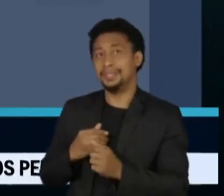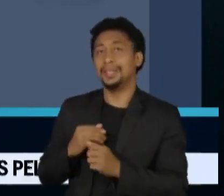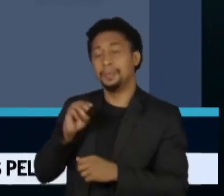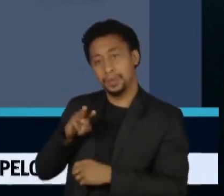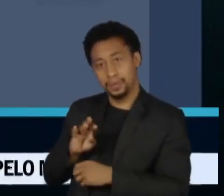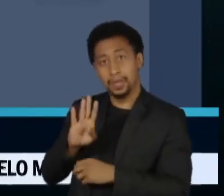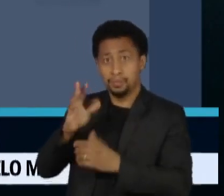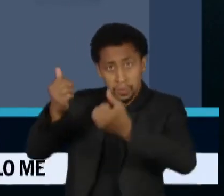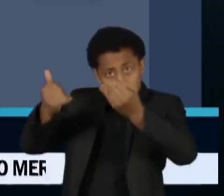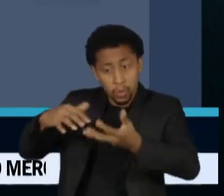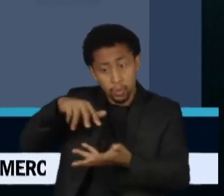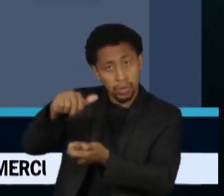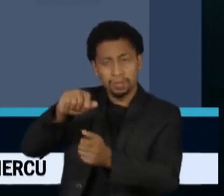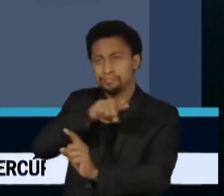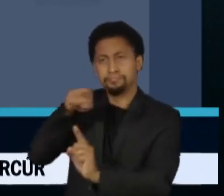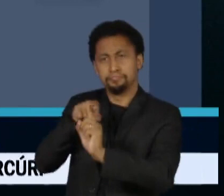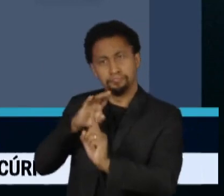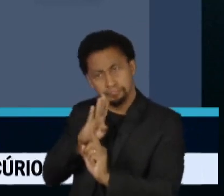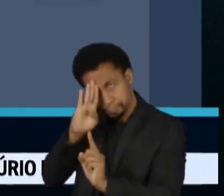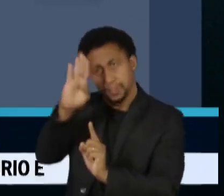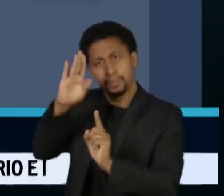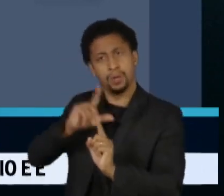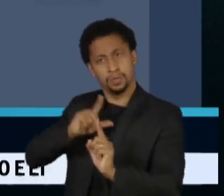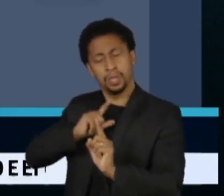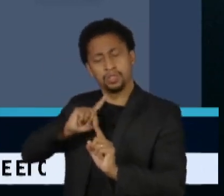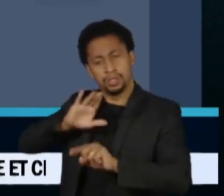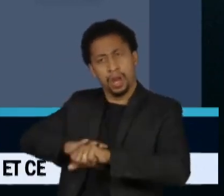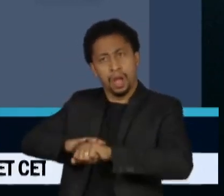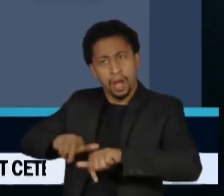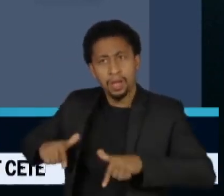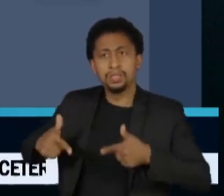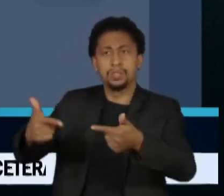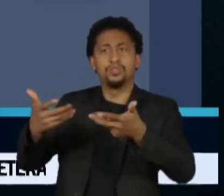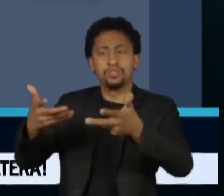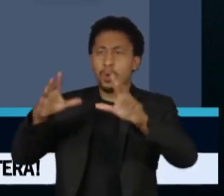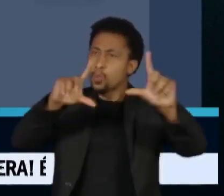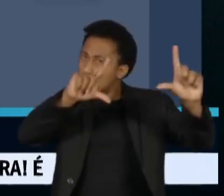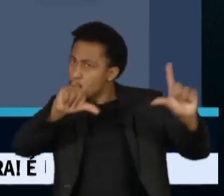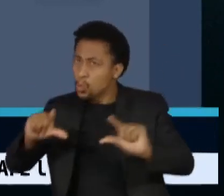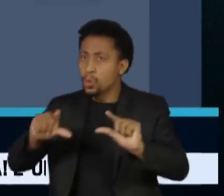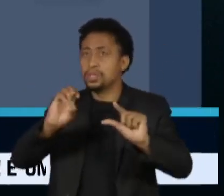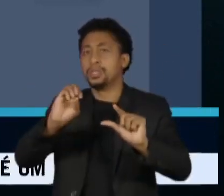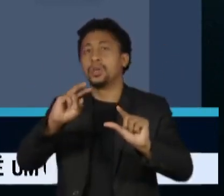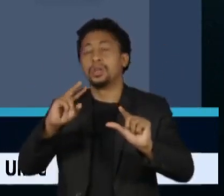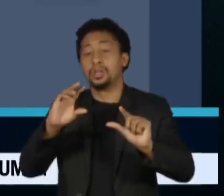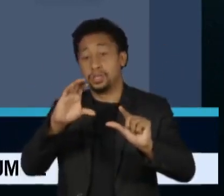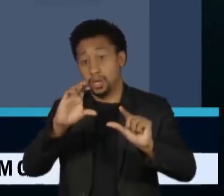estratégia da empresa e que o grupo está comprometido a atingir a neutralidade climática até 2050. Obrigado. Obrigado.